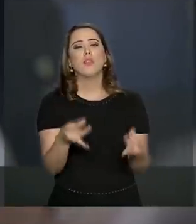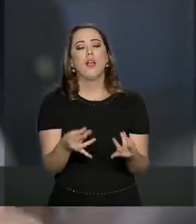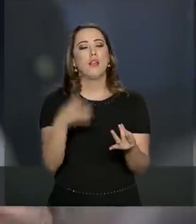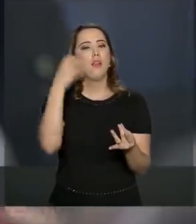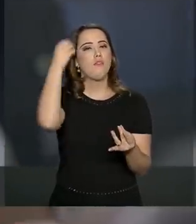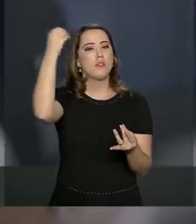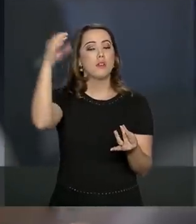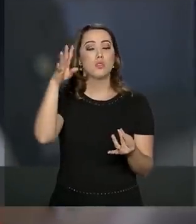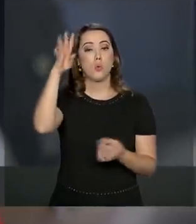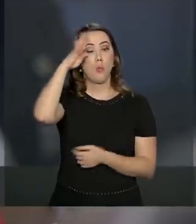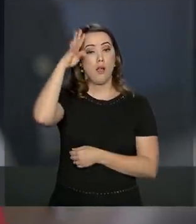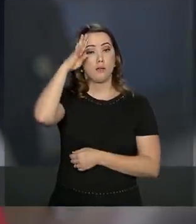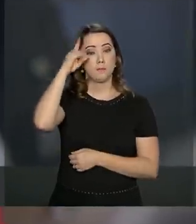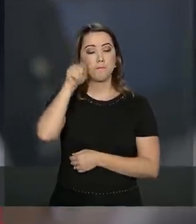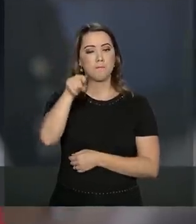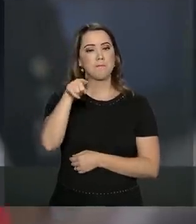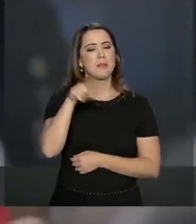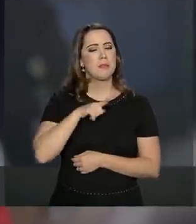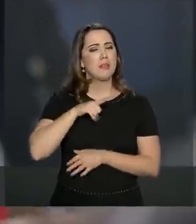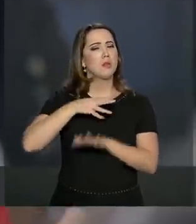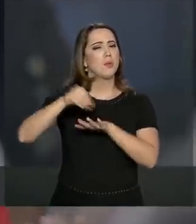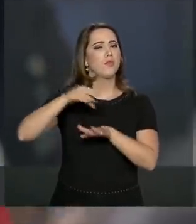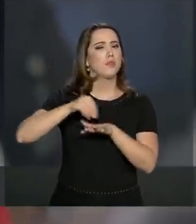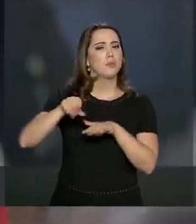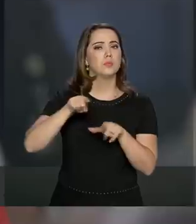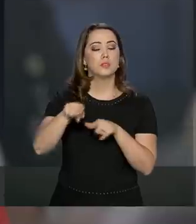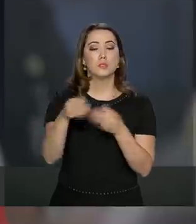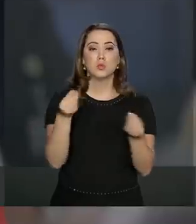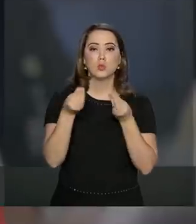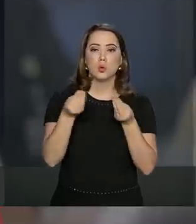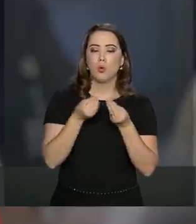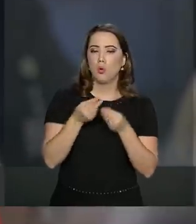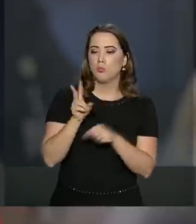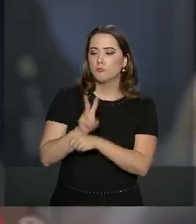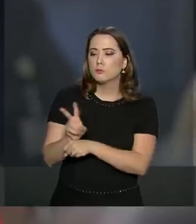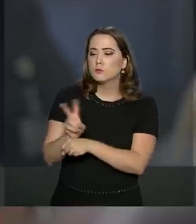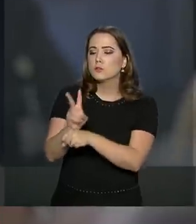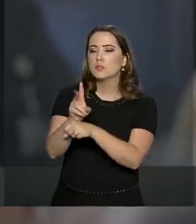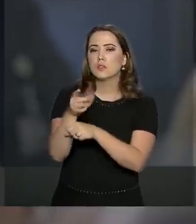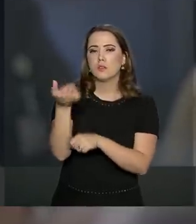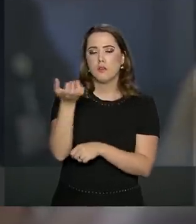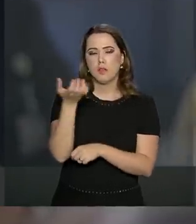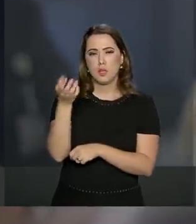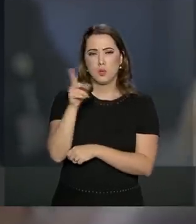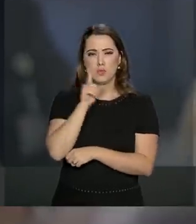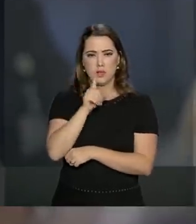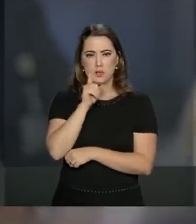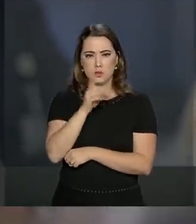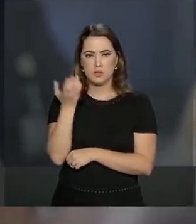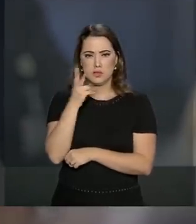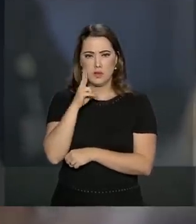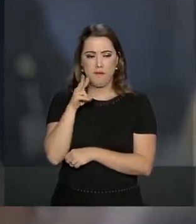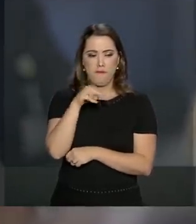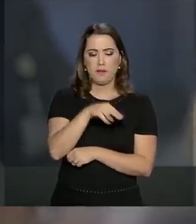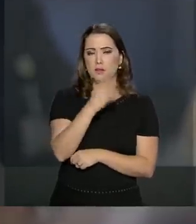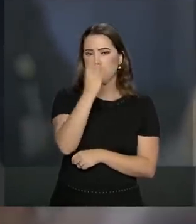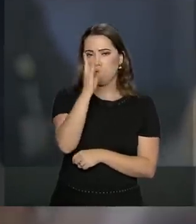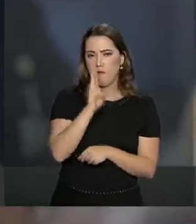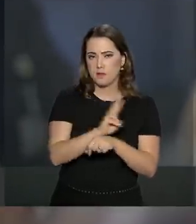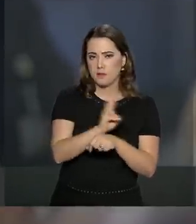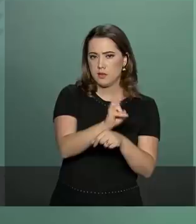de saber também se o senhor tem alguma informação sobre aquela inspeção que os Estados Unidos pretendem fazer nos frigoríficos.